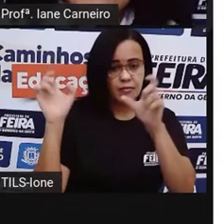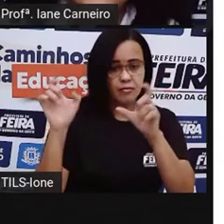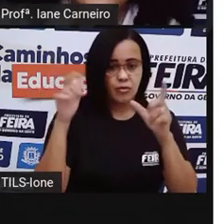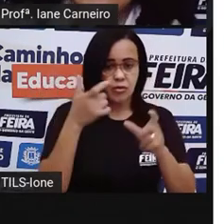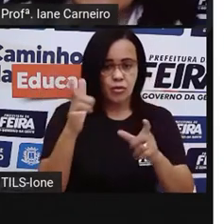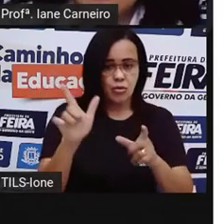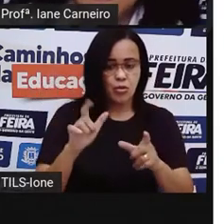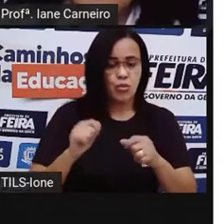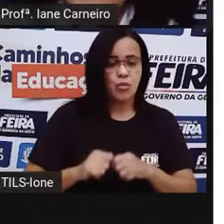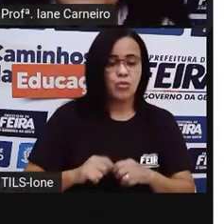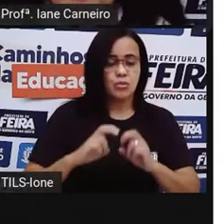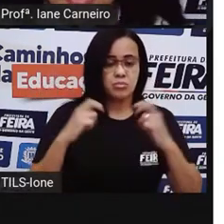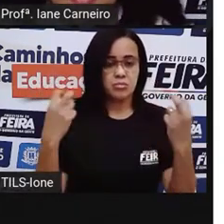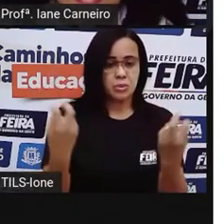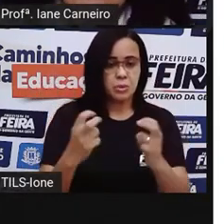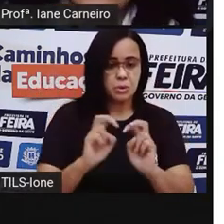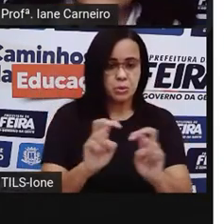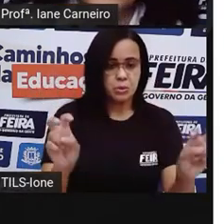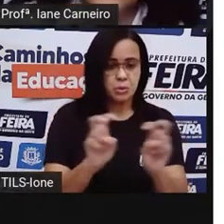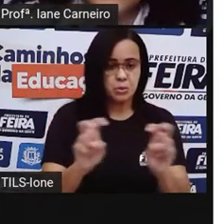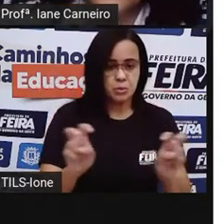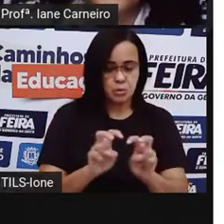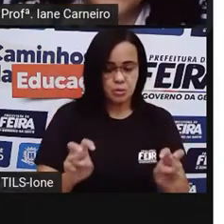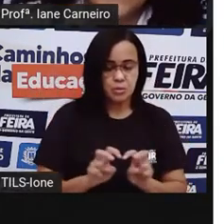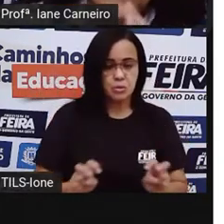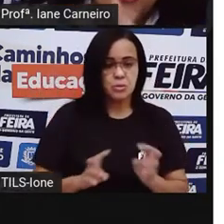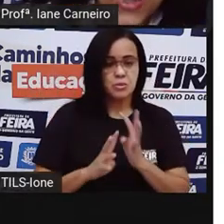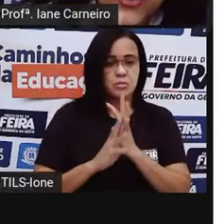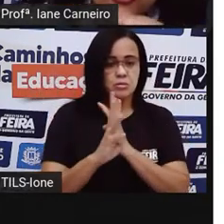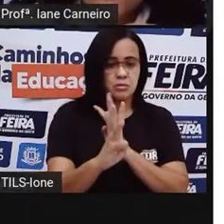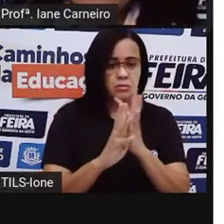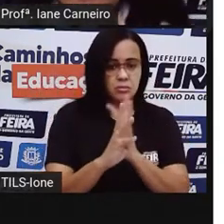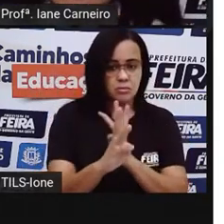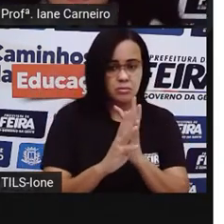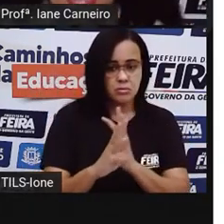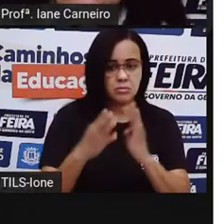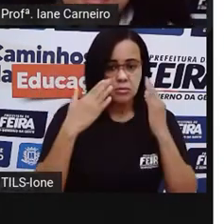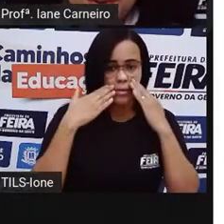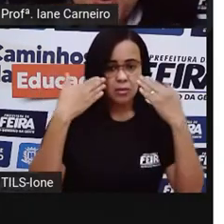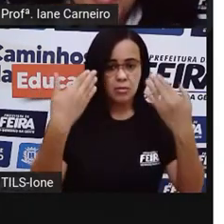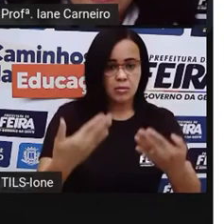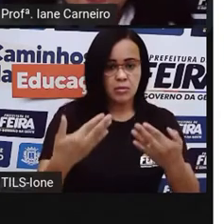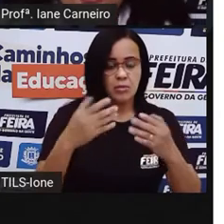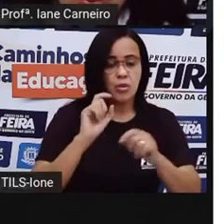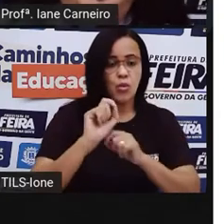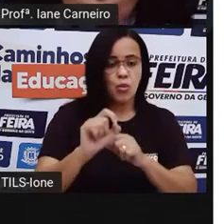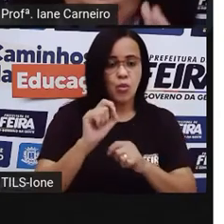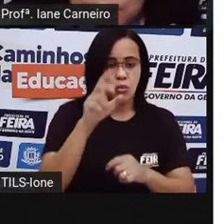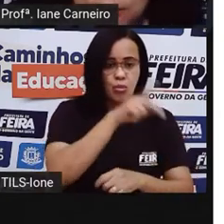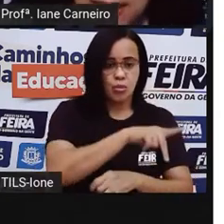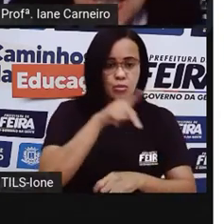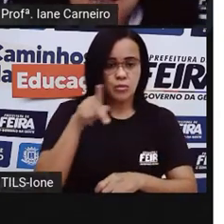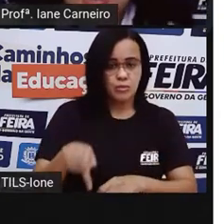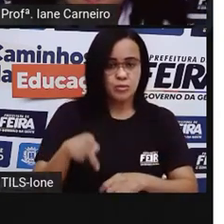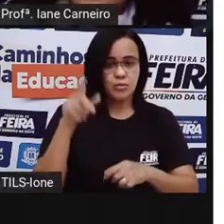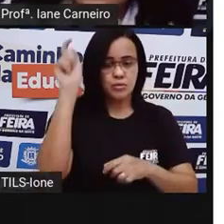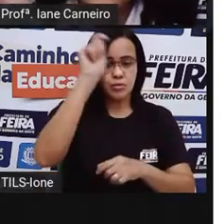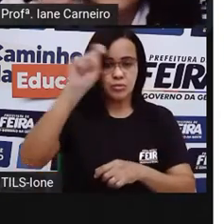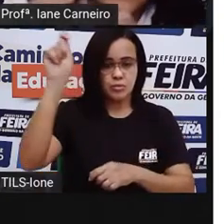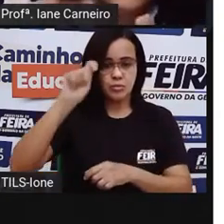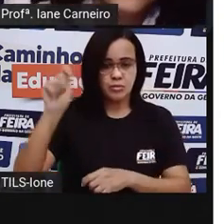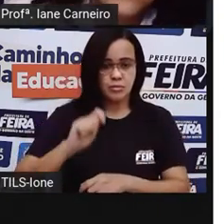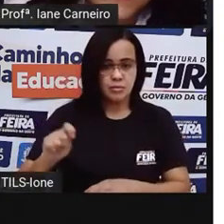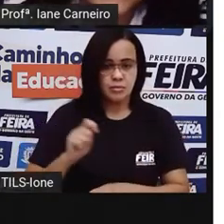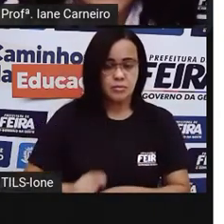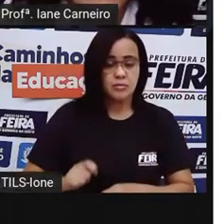as cadeiras, as cadeiras enfileiradas, né? Então, lá na frente a gente vê a pró, a louro, o quadro, né? E as crianças